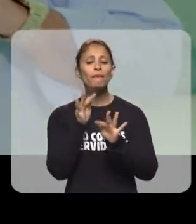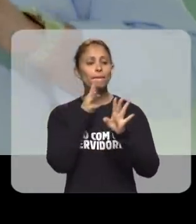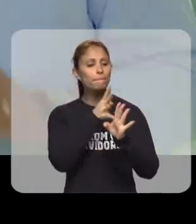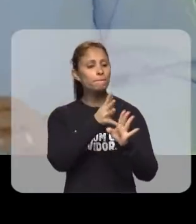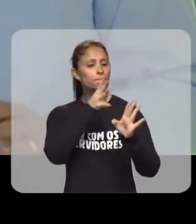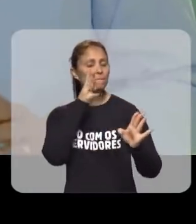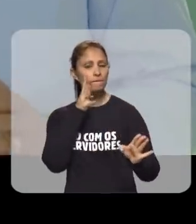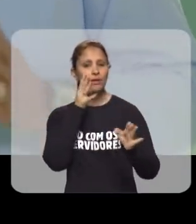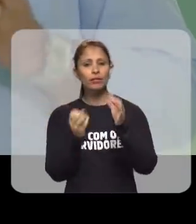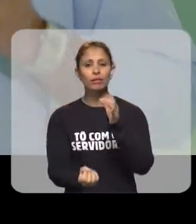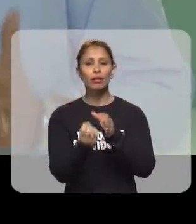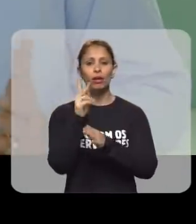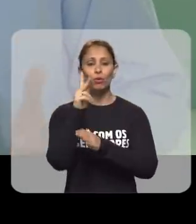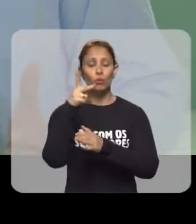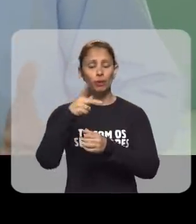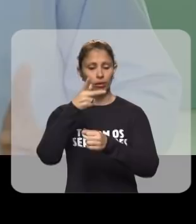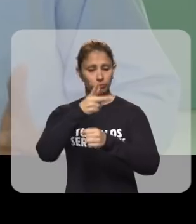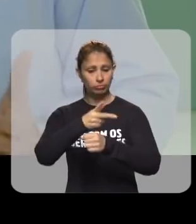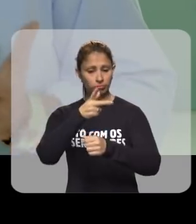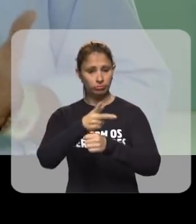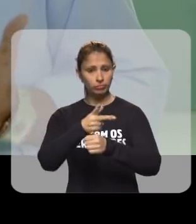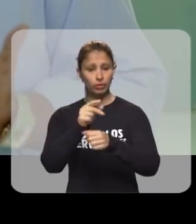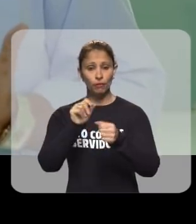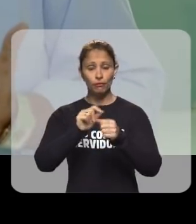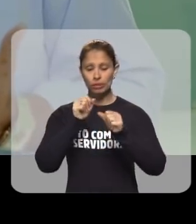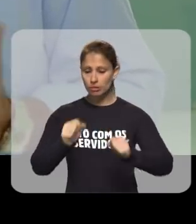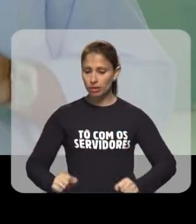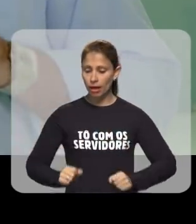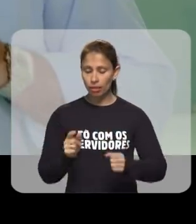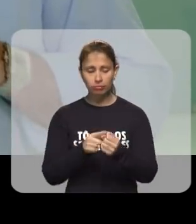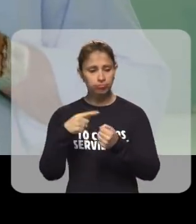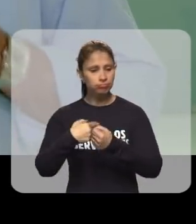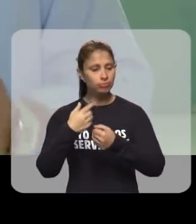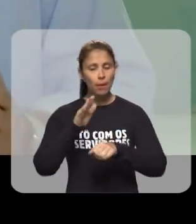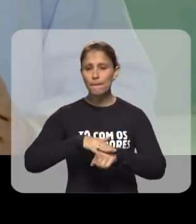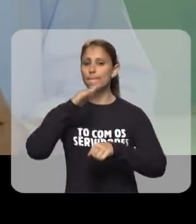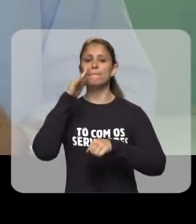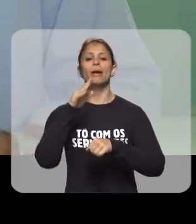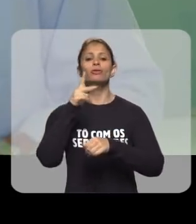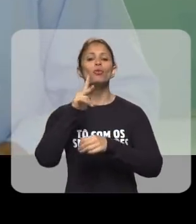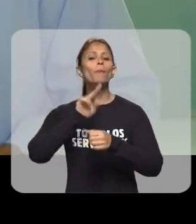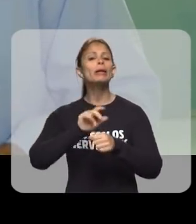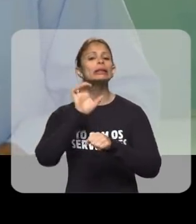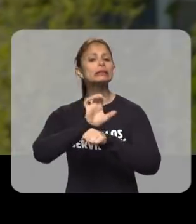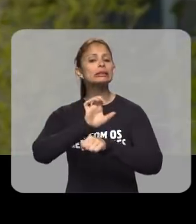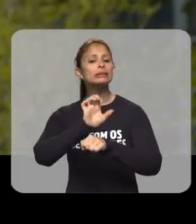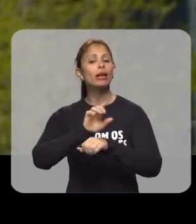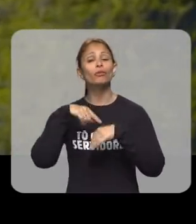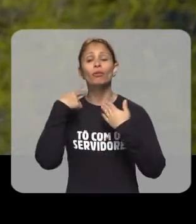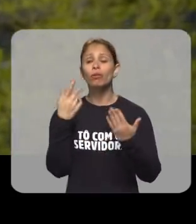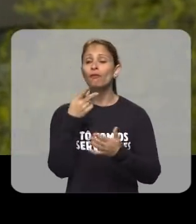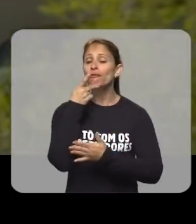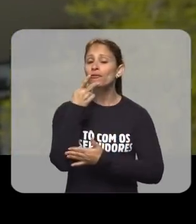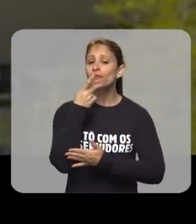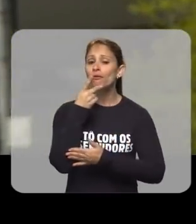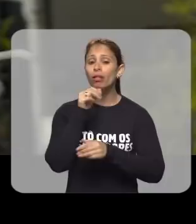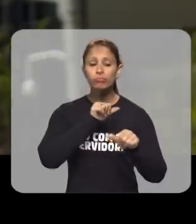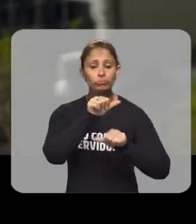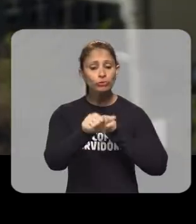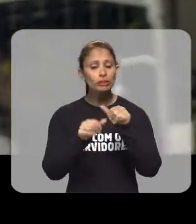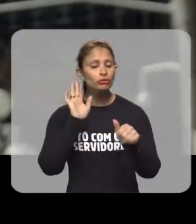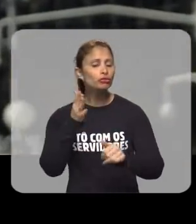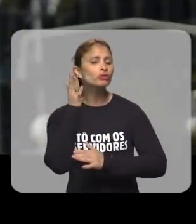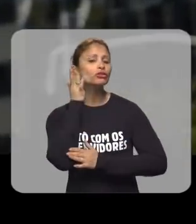que acabei com as filas. Criei a UPA do Idoso e fiz de Canoas a cidade com mais UPAs do estado. E quando eu falar em